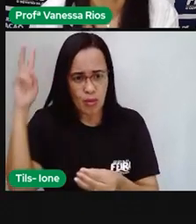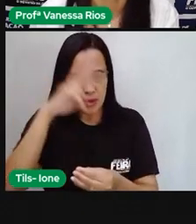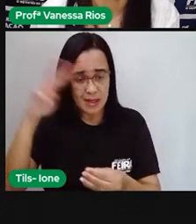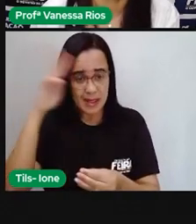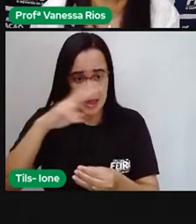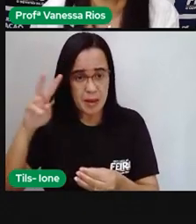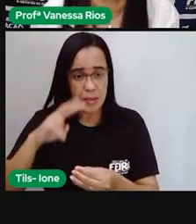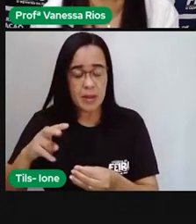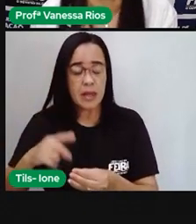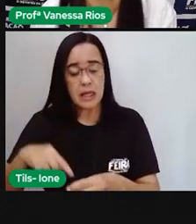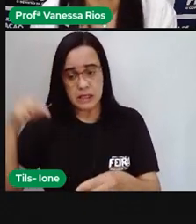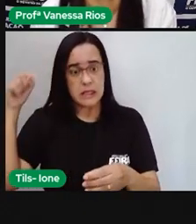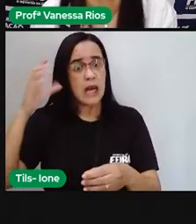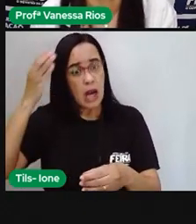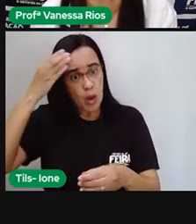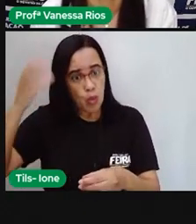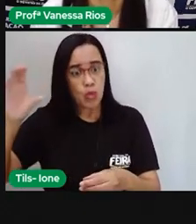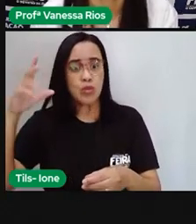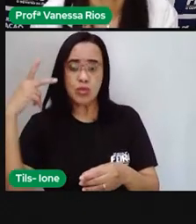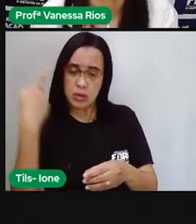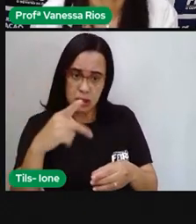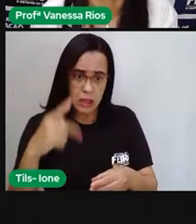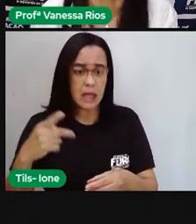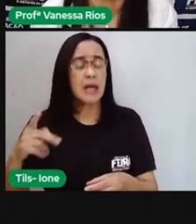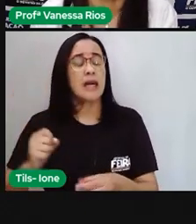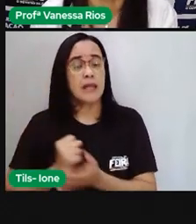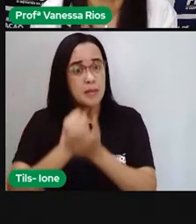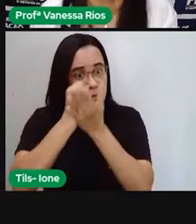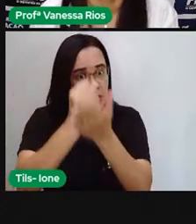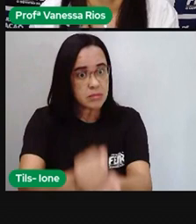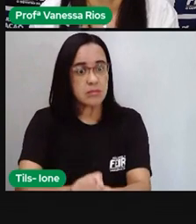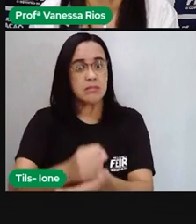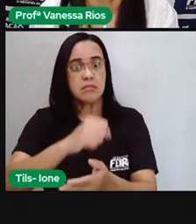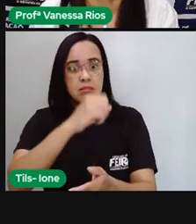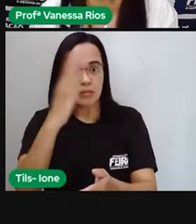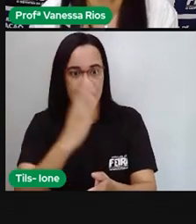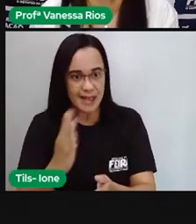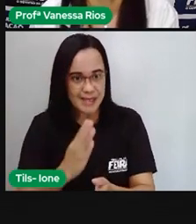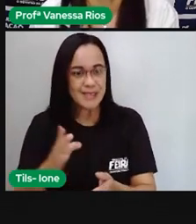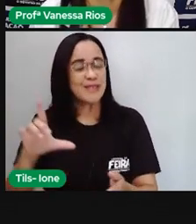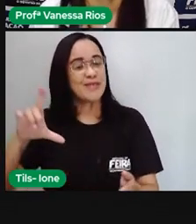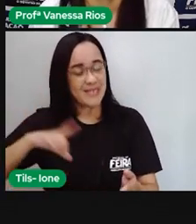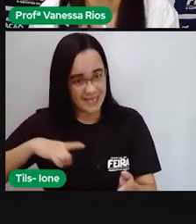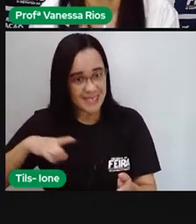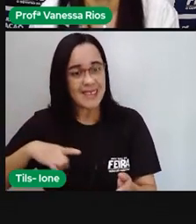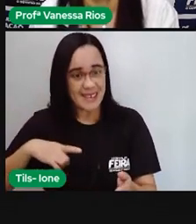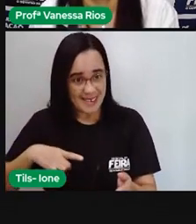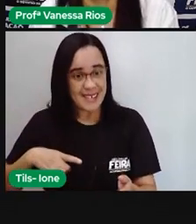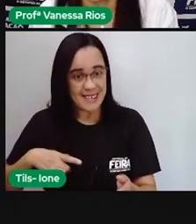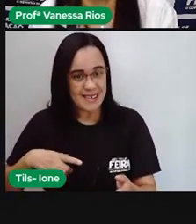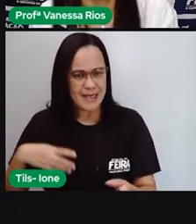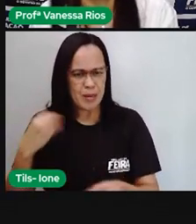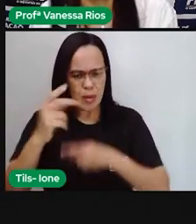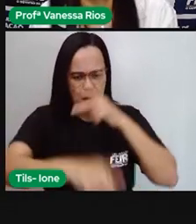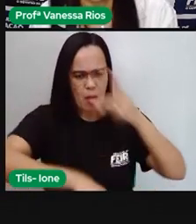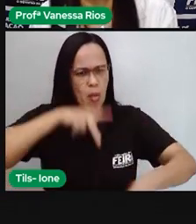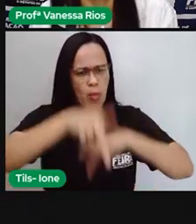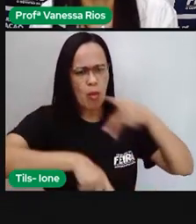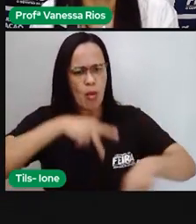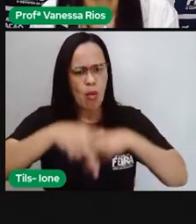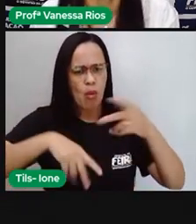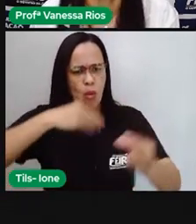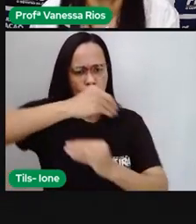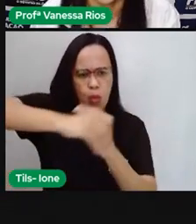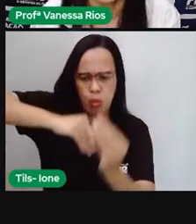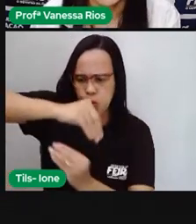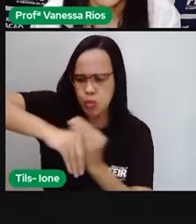também trouxeram aí as suas contribuições culturais. Então, como a Pró disse, esses povos aí se misturaram